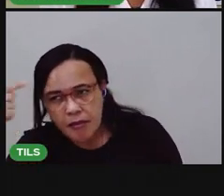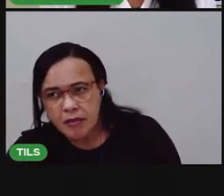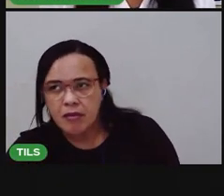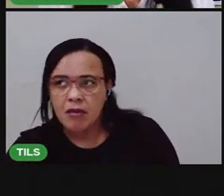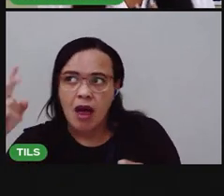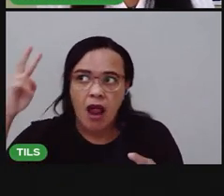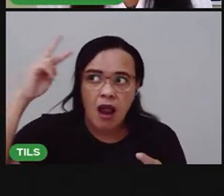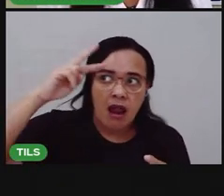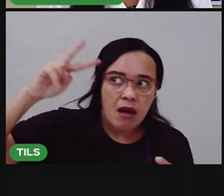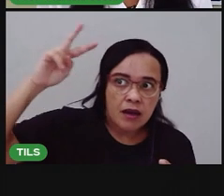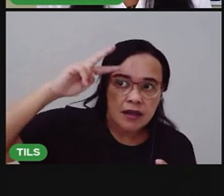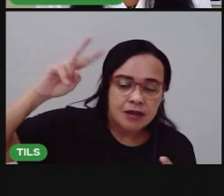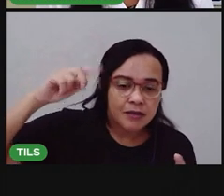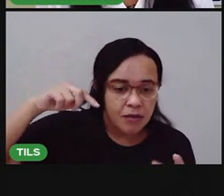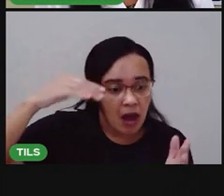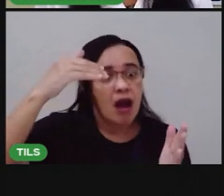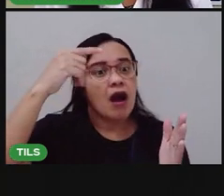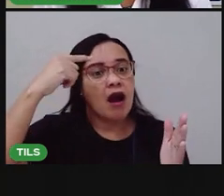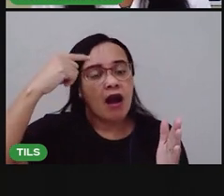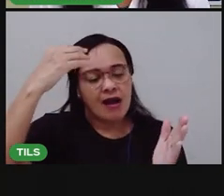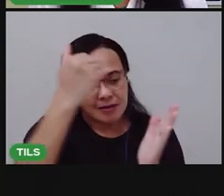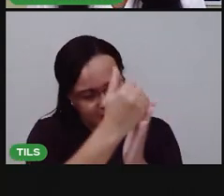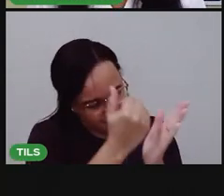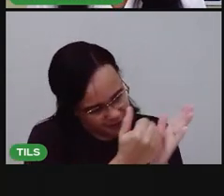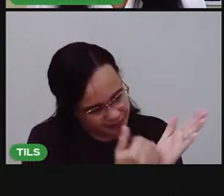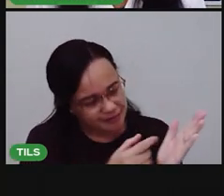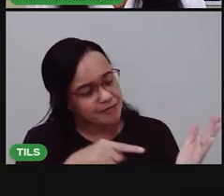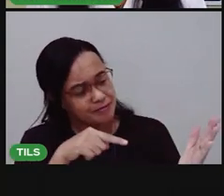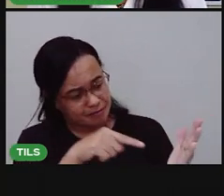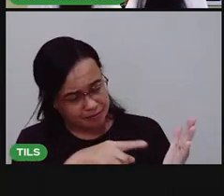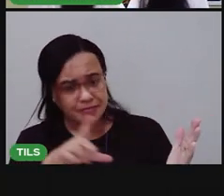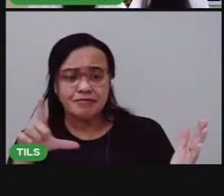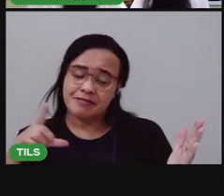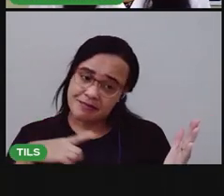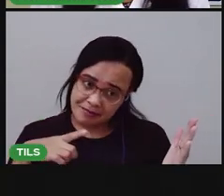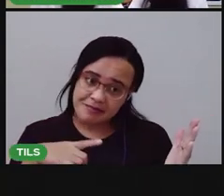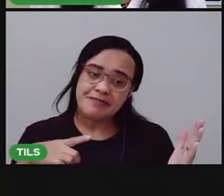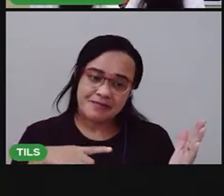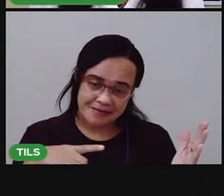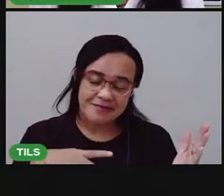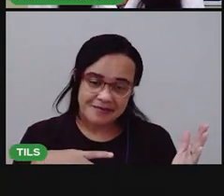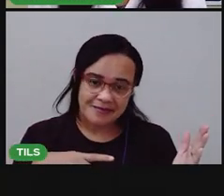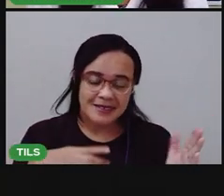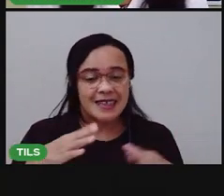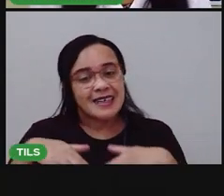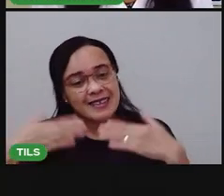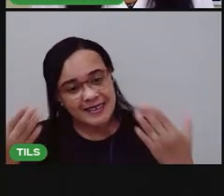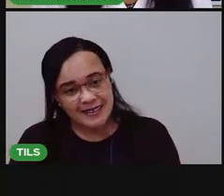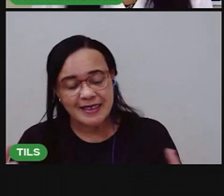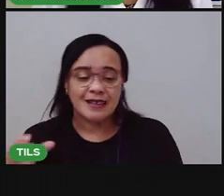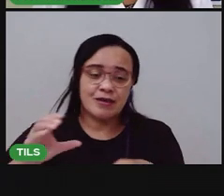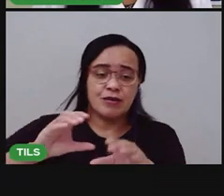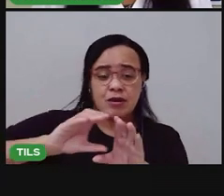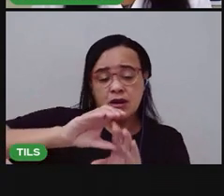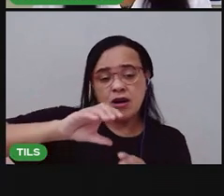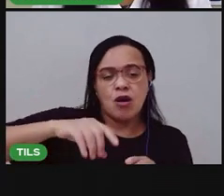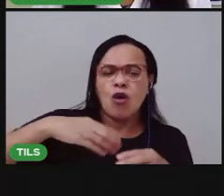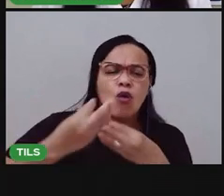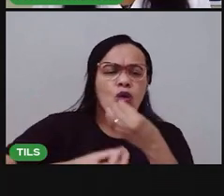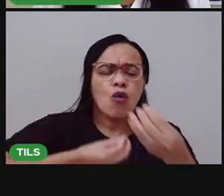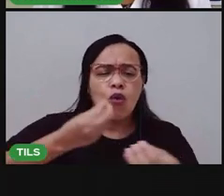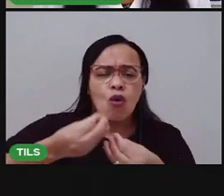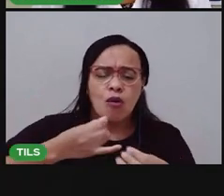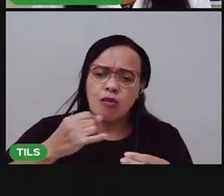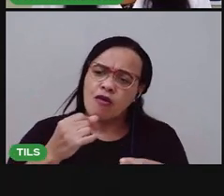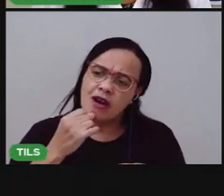no seu tempo. Então, como o calendário e o relógio pode te ajudar a organizar